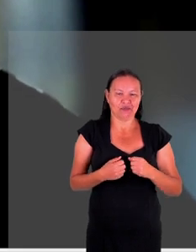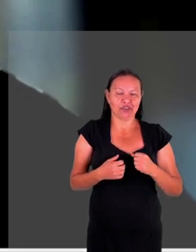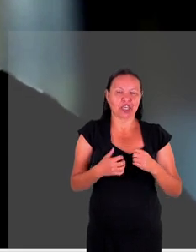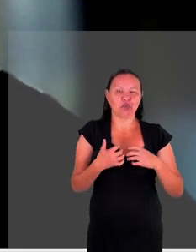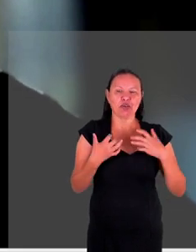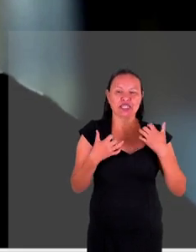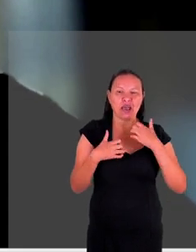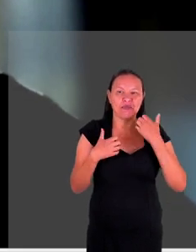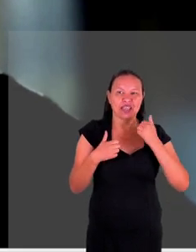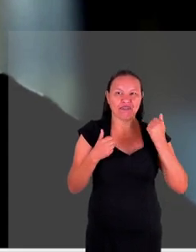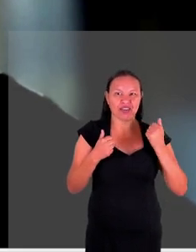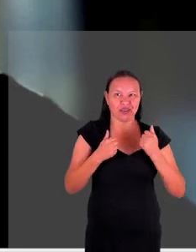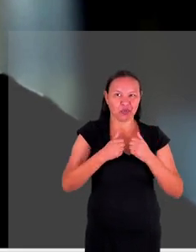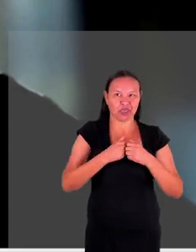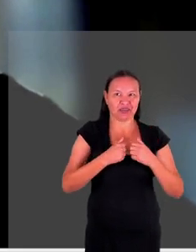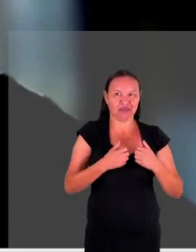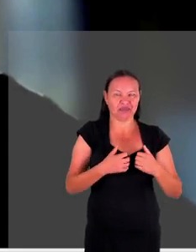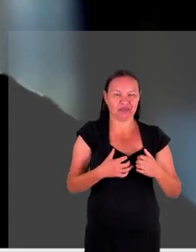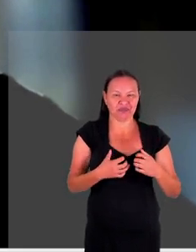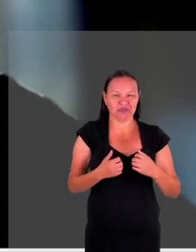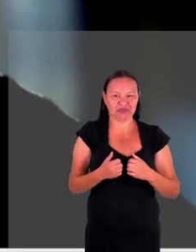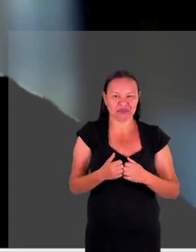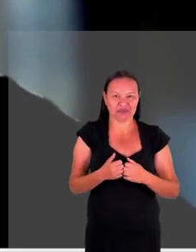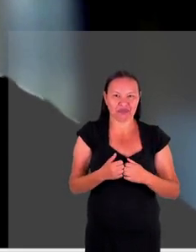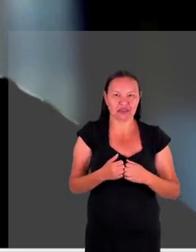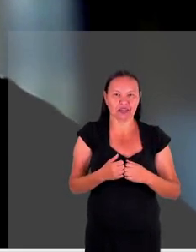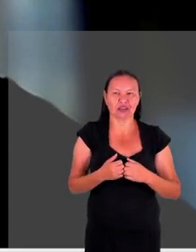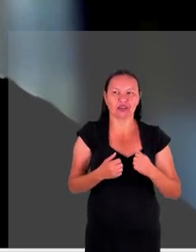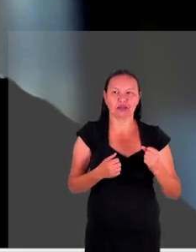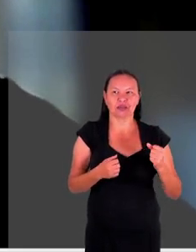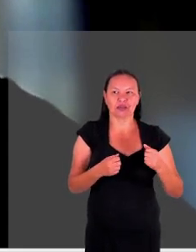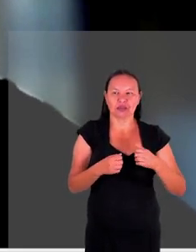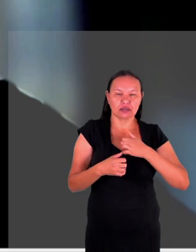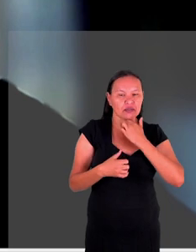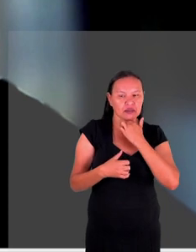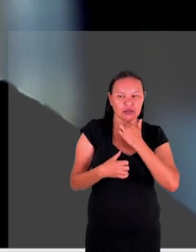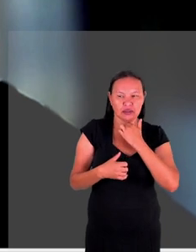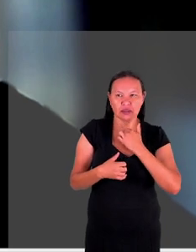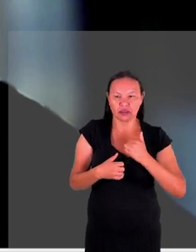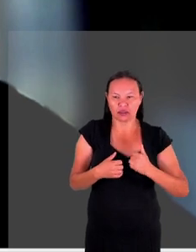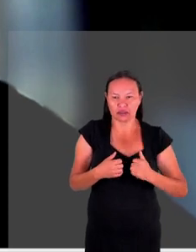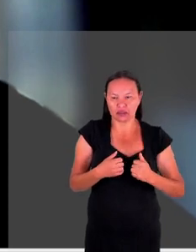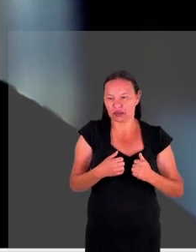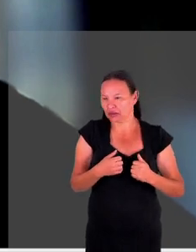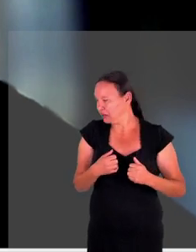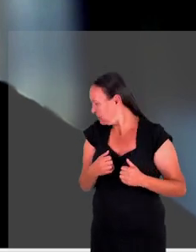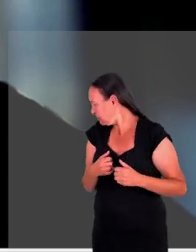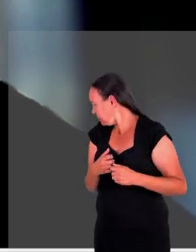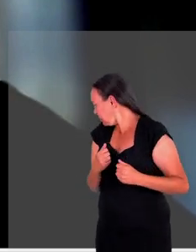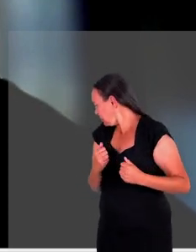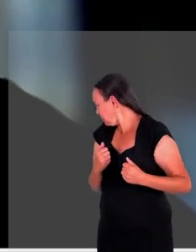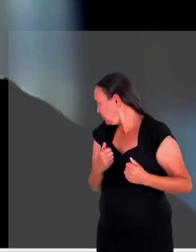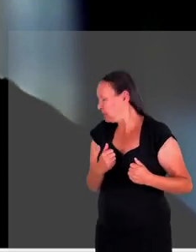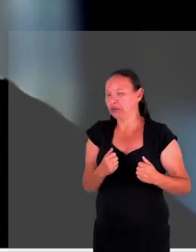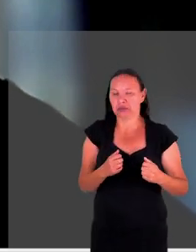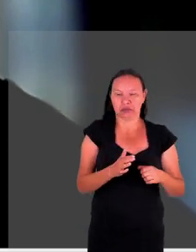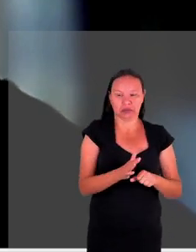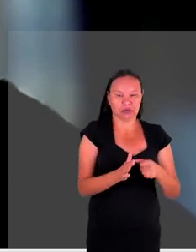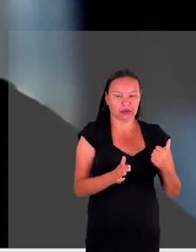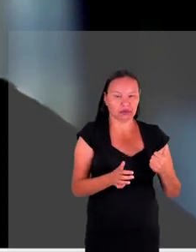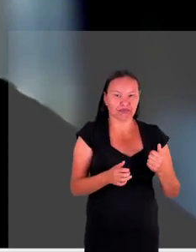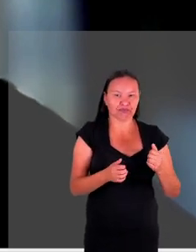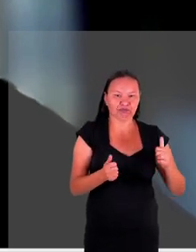mas às vezes a gente só tem essa experiência da vítima por segunda mão e